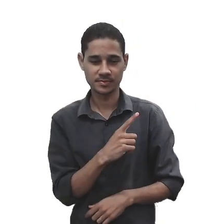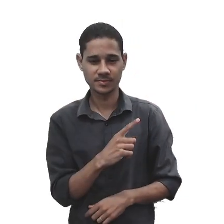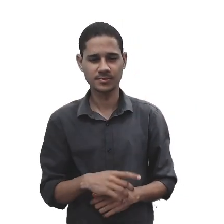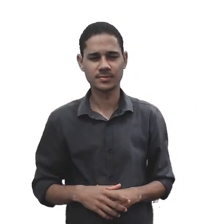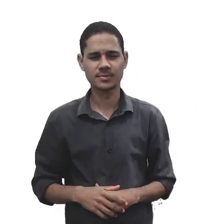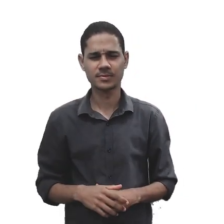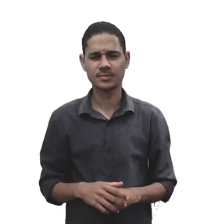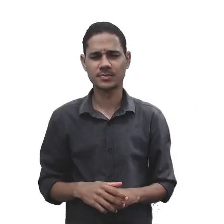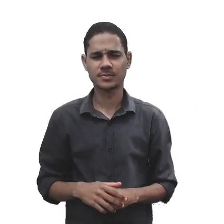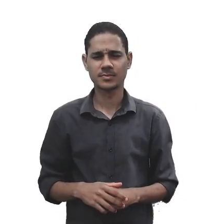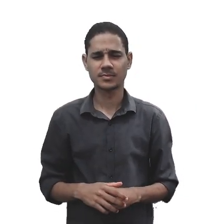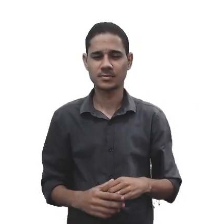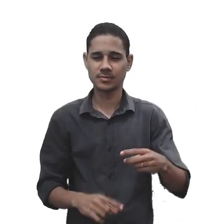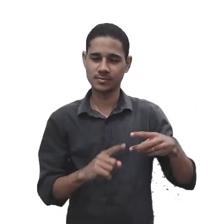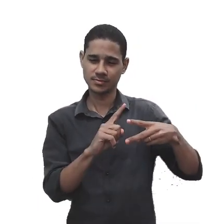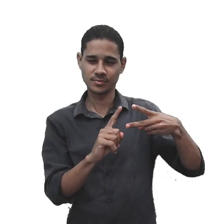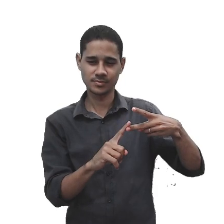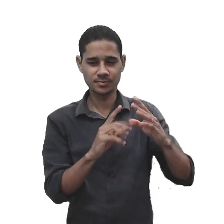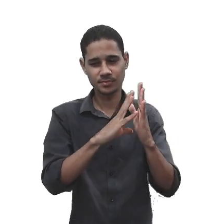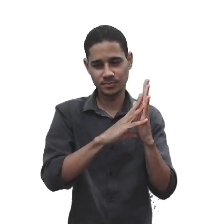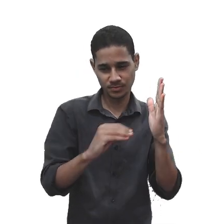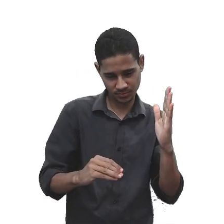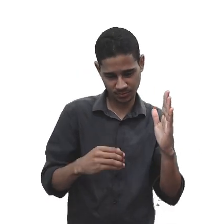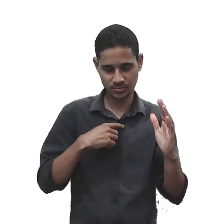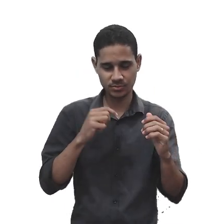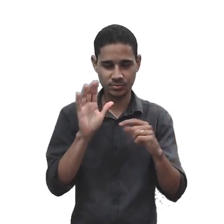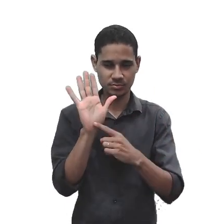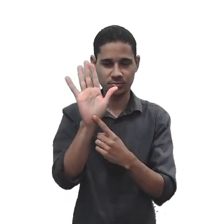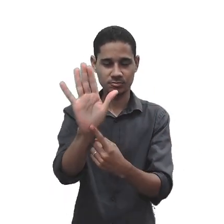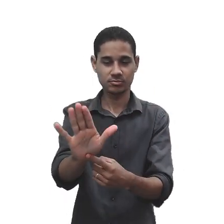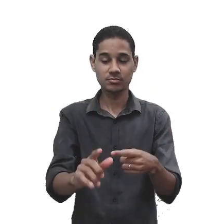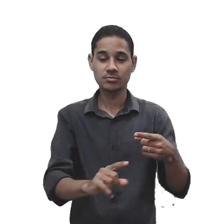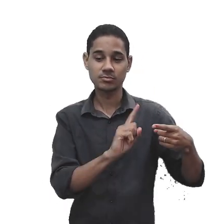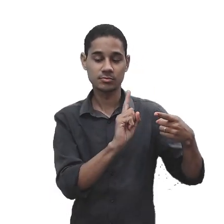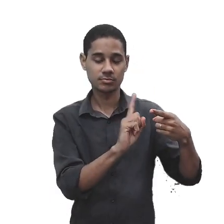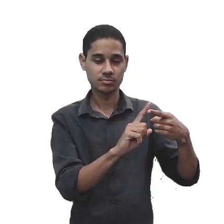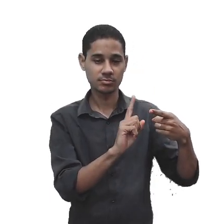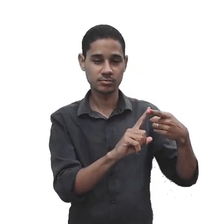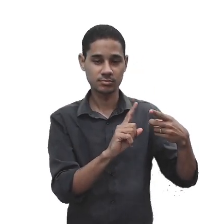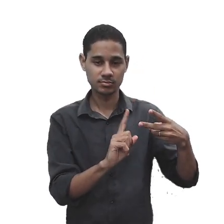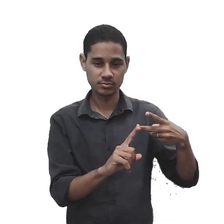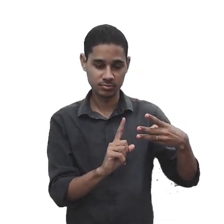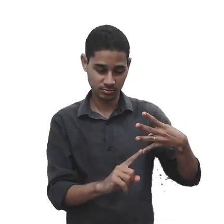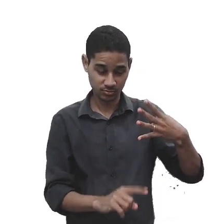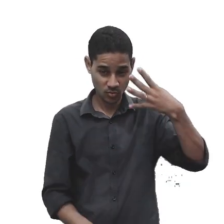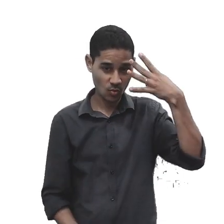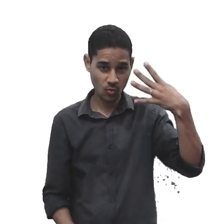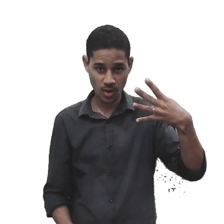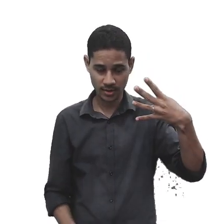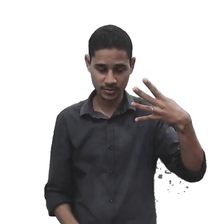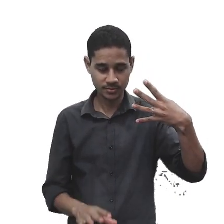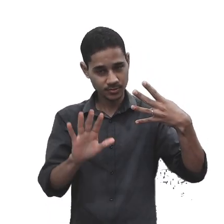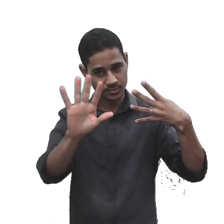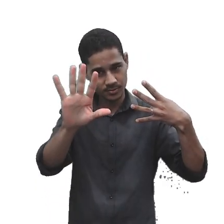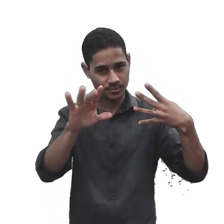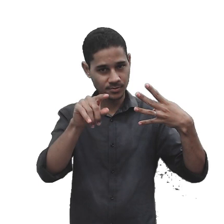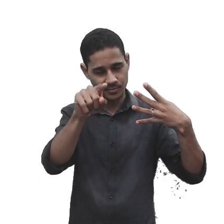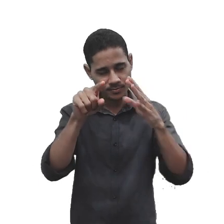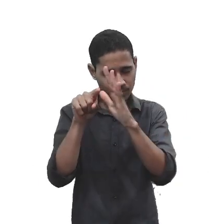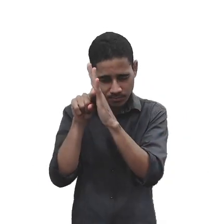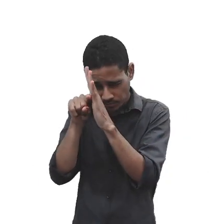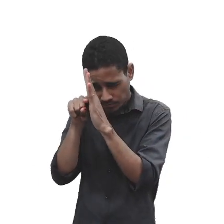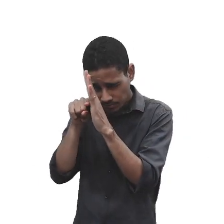Nesses modelos existem alguns modelos que eu separei para vocês, que eu separei quatro modelos. Mas, se você for